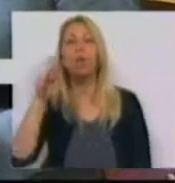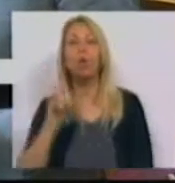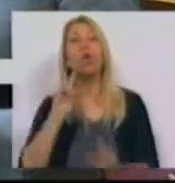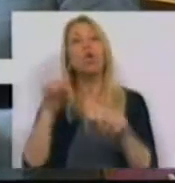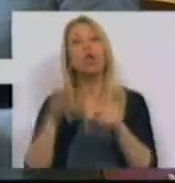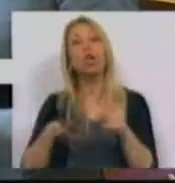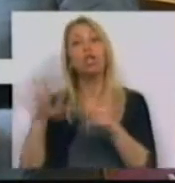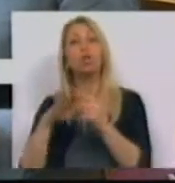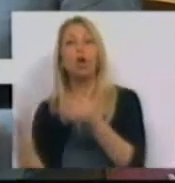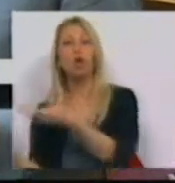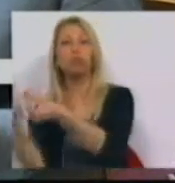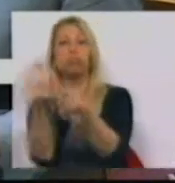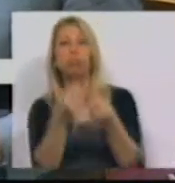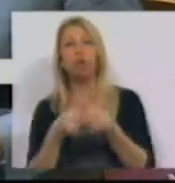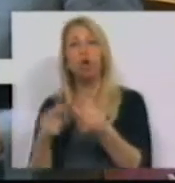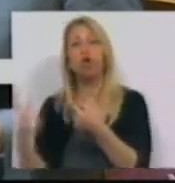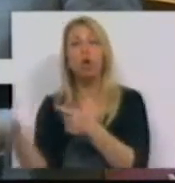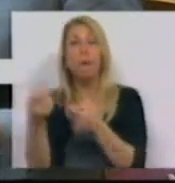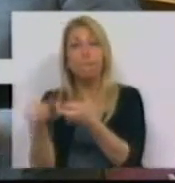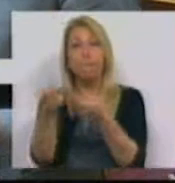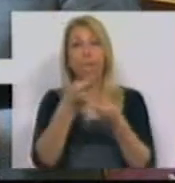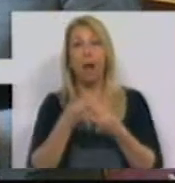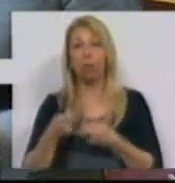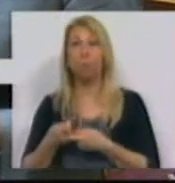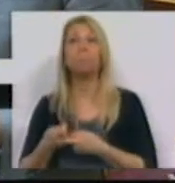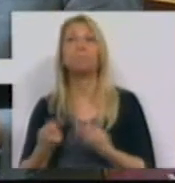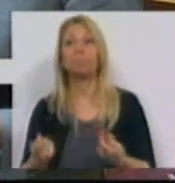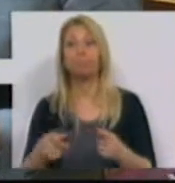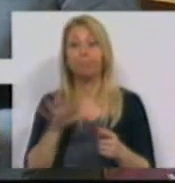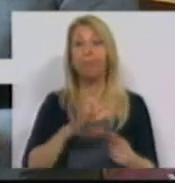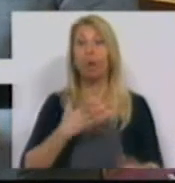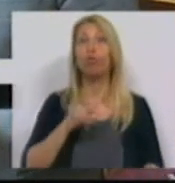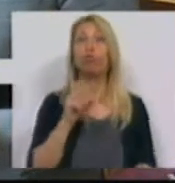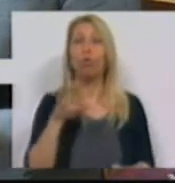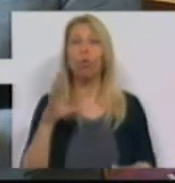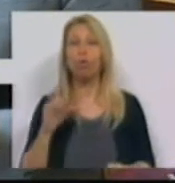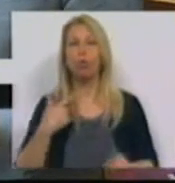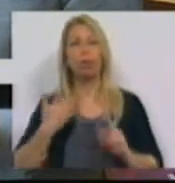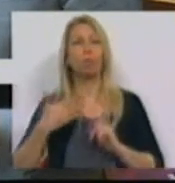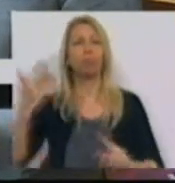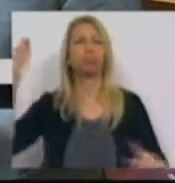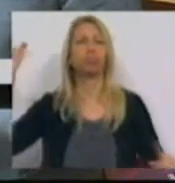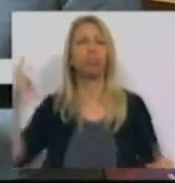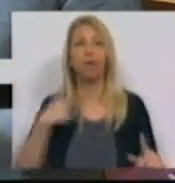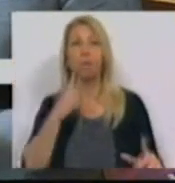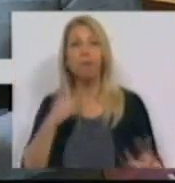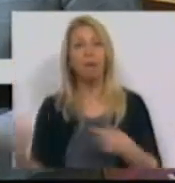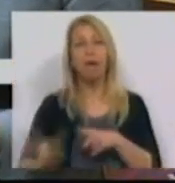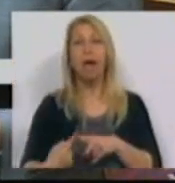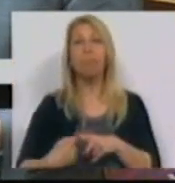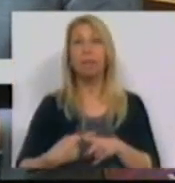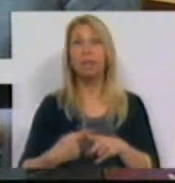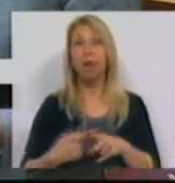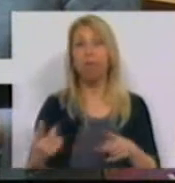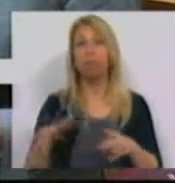confluentes de expansão. A navegabilidade segura do Douro é uma secular ambição dos transmontanos e durienses e é, desde que se deram